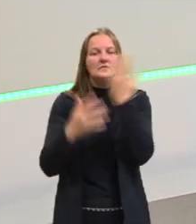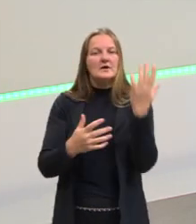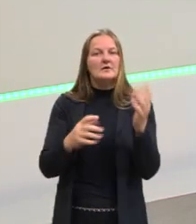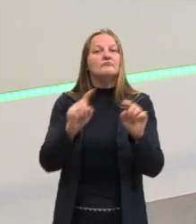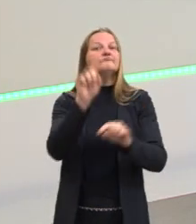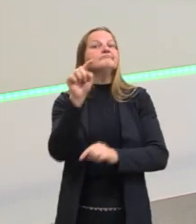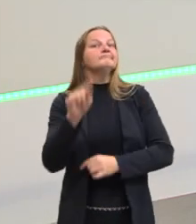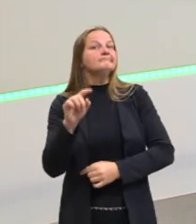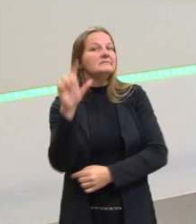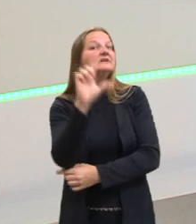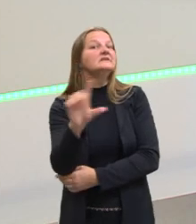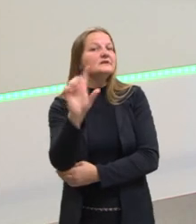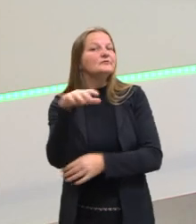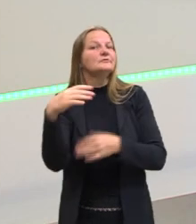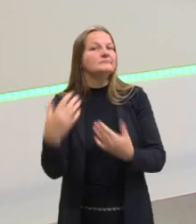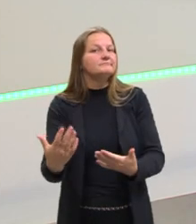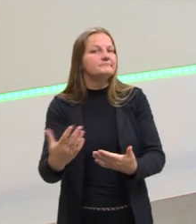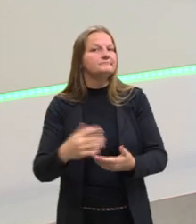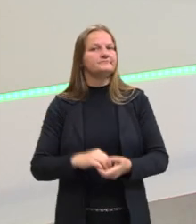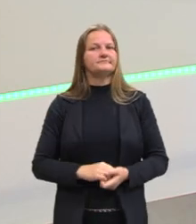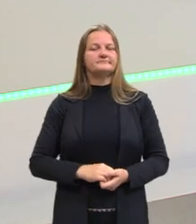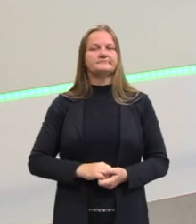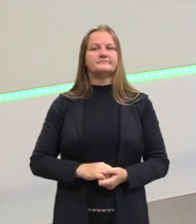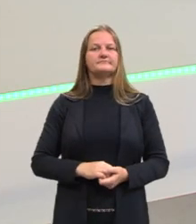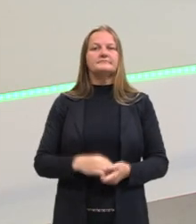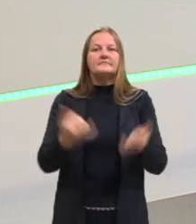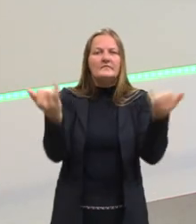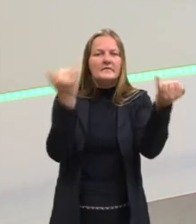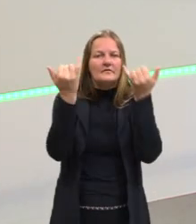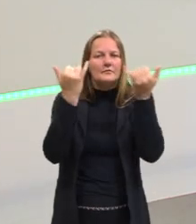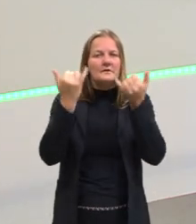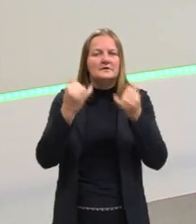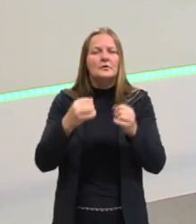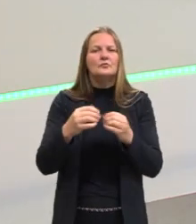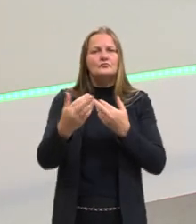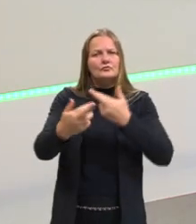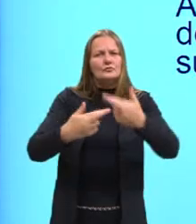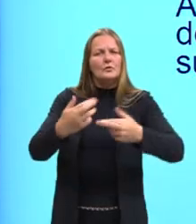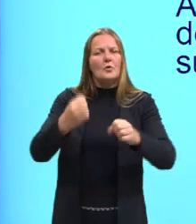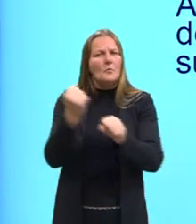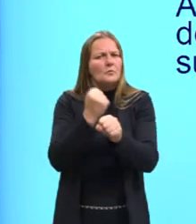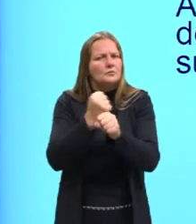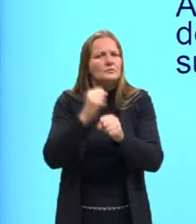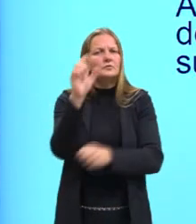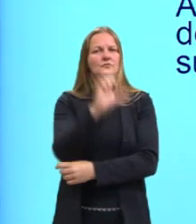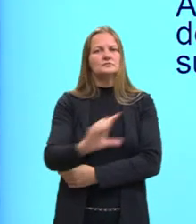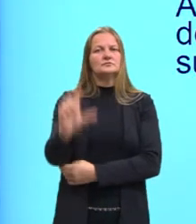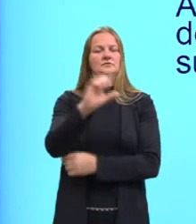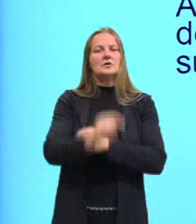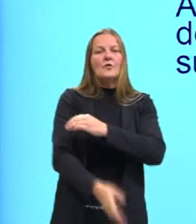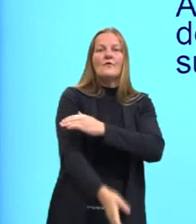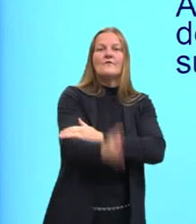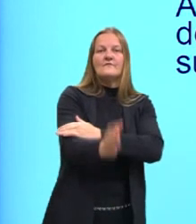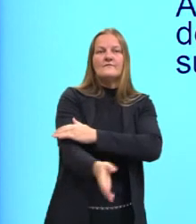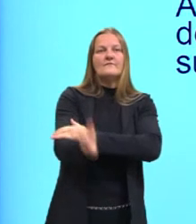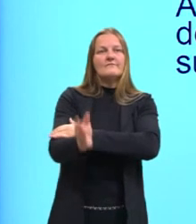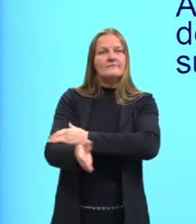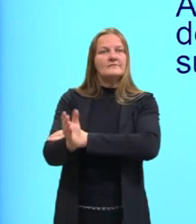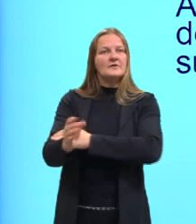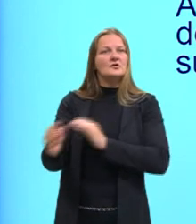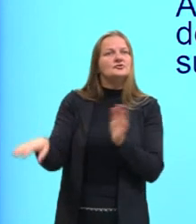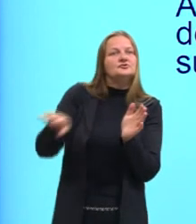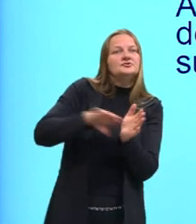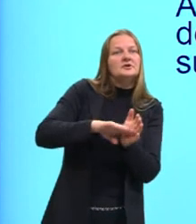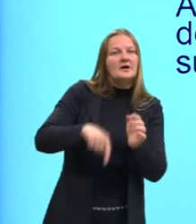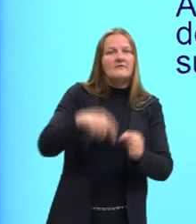um pouquinho sobre isso ainda. Então, a literatura de informação, ela corresponde a essa produção literária dos viajantes que chegaram ao Brasil